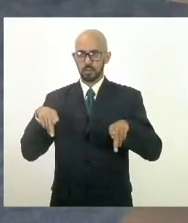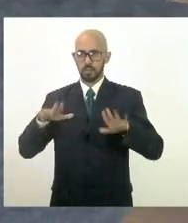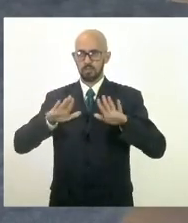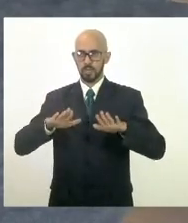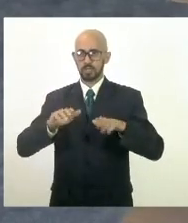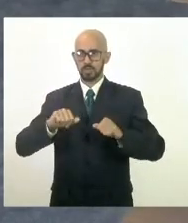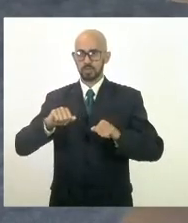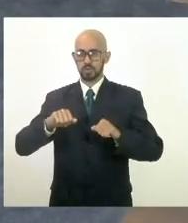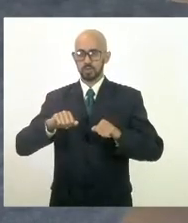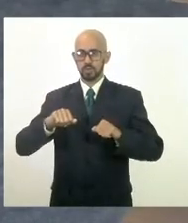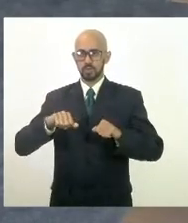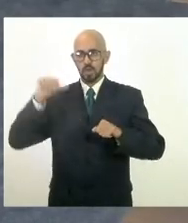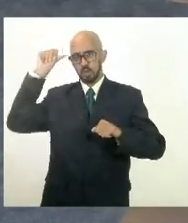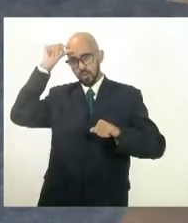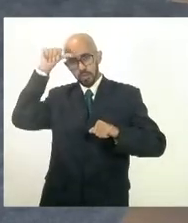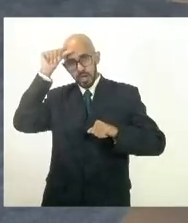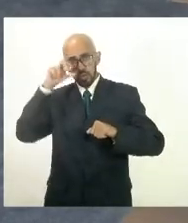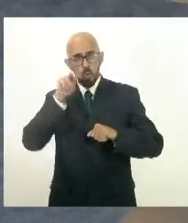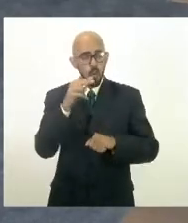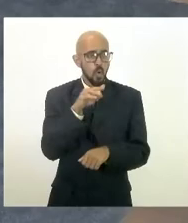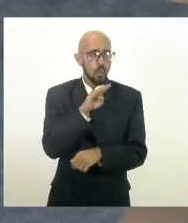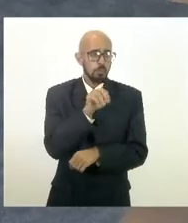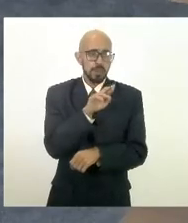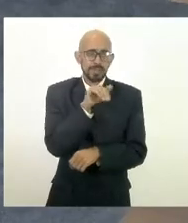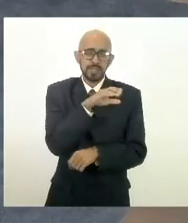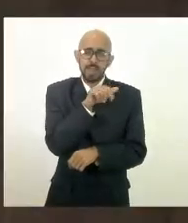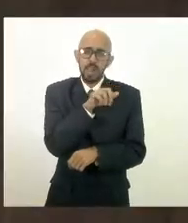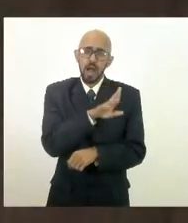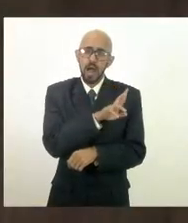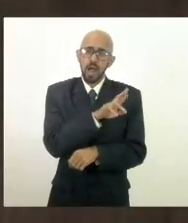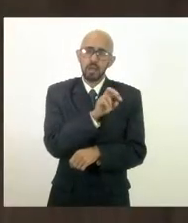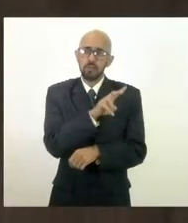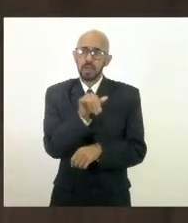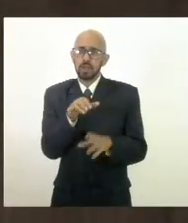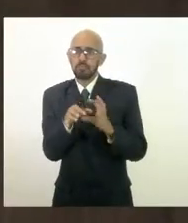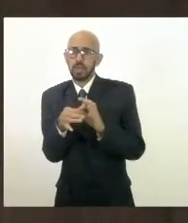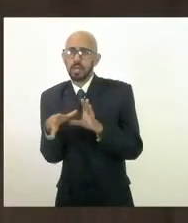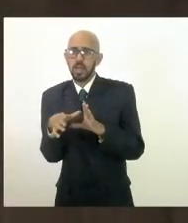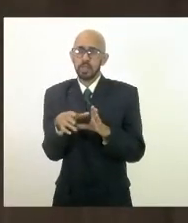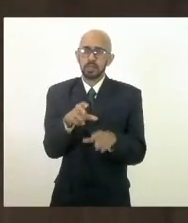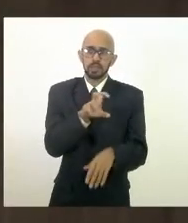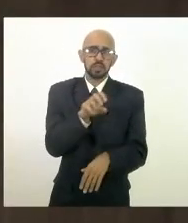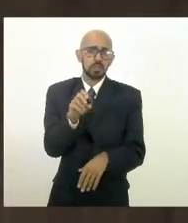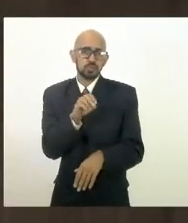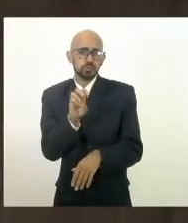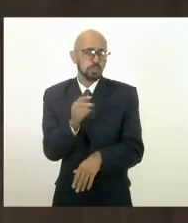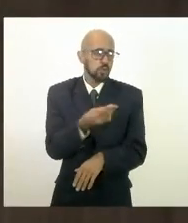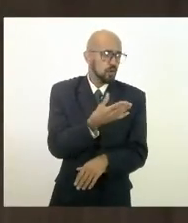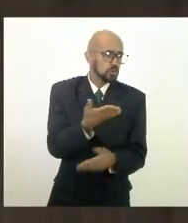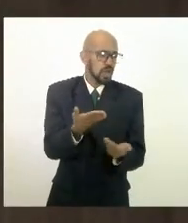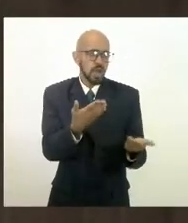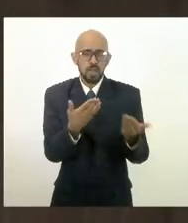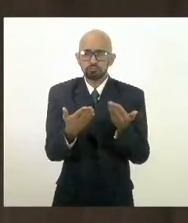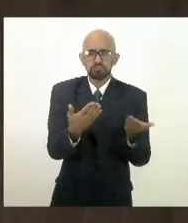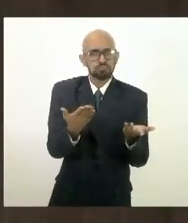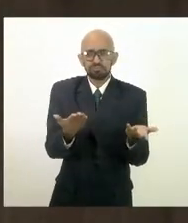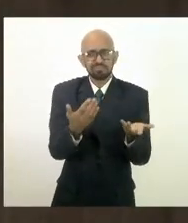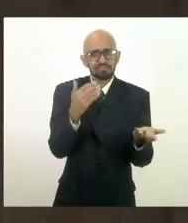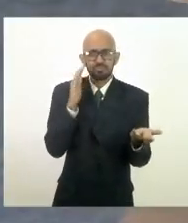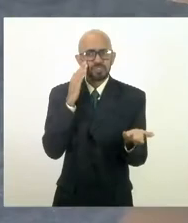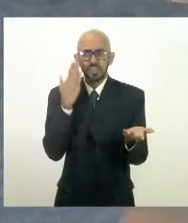governador o Bacelar que libera a obra eu não entendi aqui porque eu fiquei meio confuso que tem 500 milhões para o município quem libera a obra o governador ou Bacelar